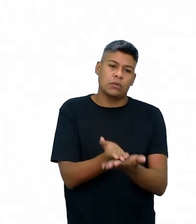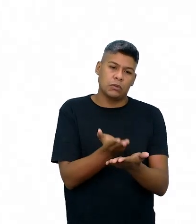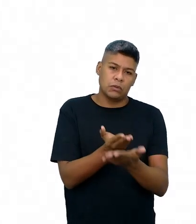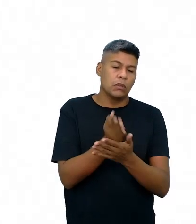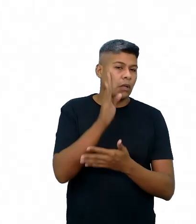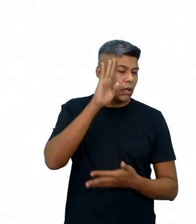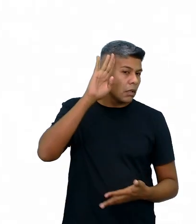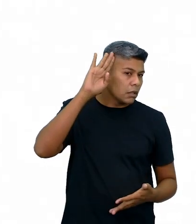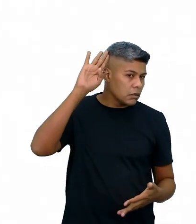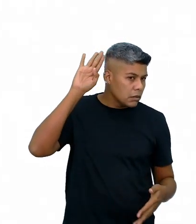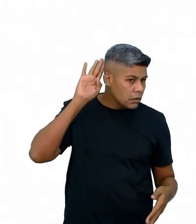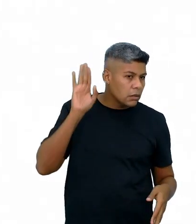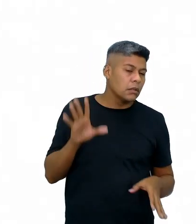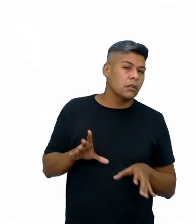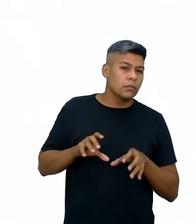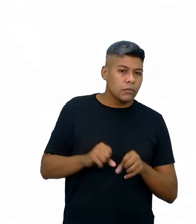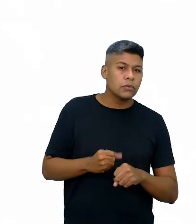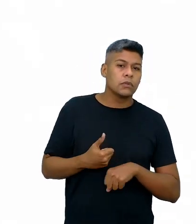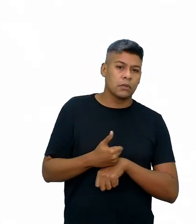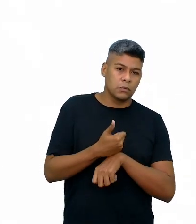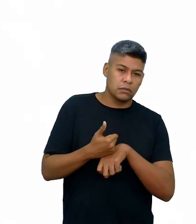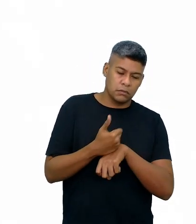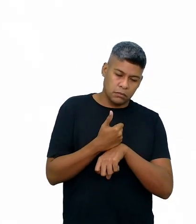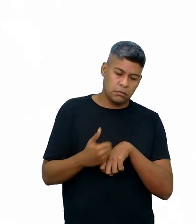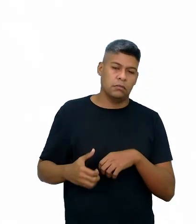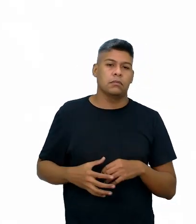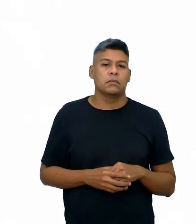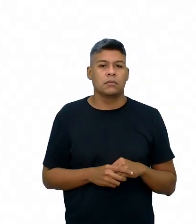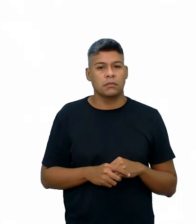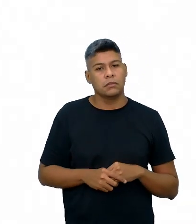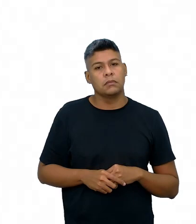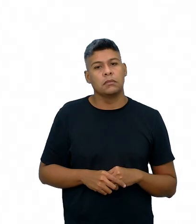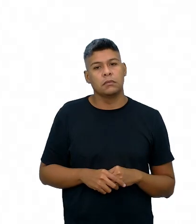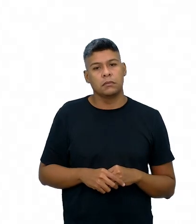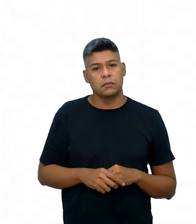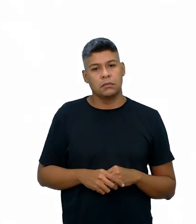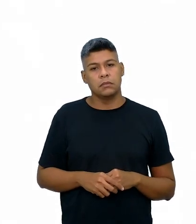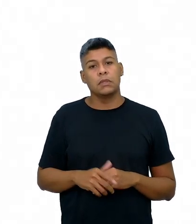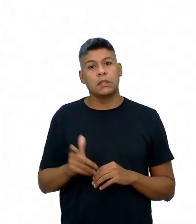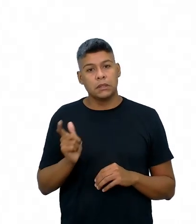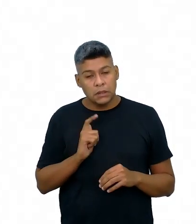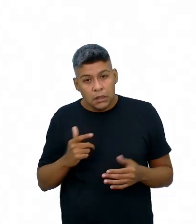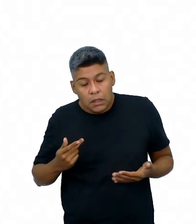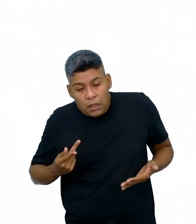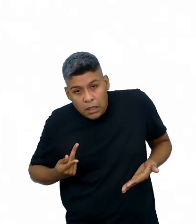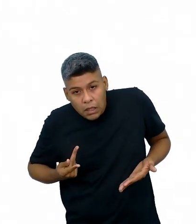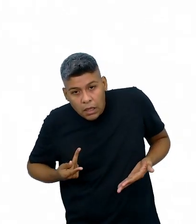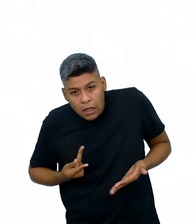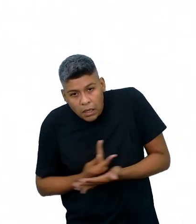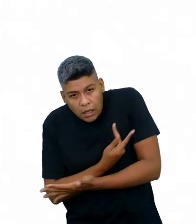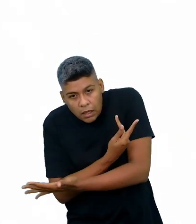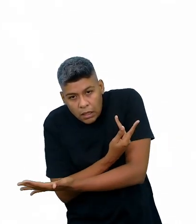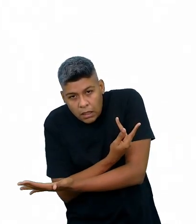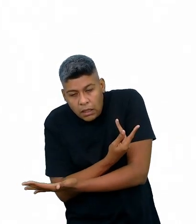acadêmicos e a buscarem as profissões que lhes agradem, né? Então, tem aquelas situações lá, casamento versus